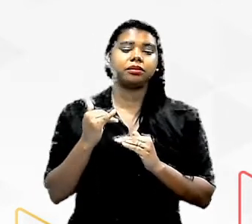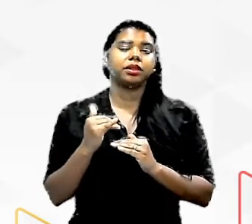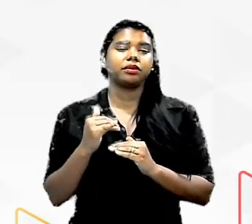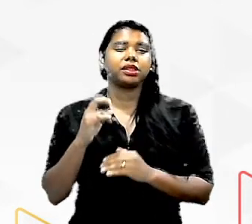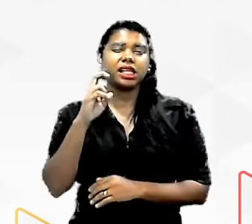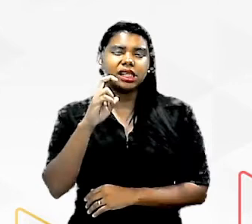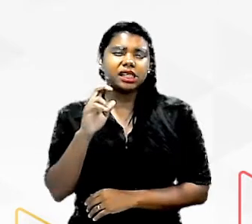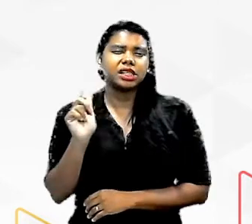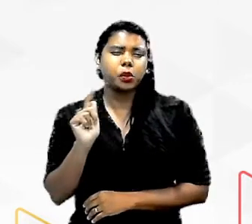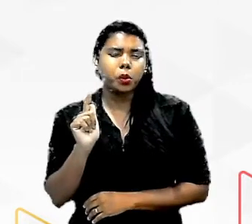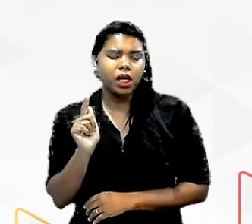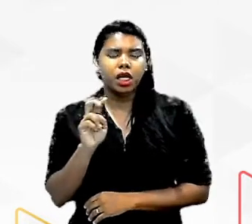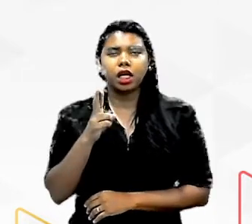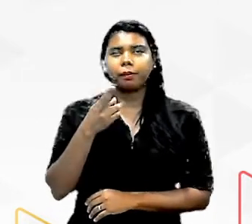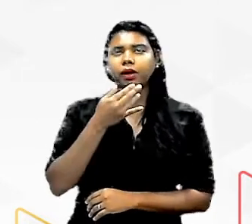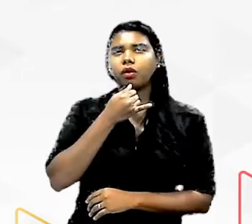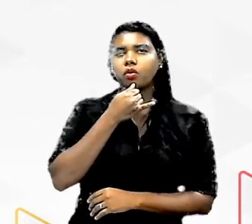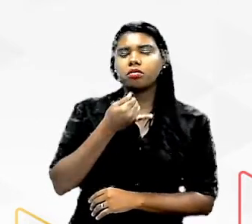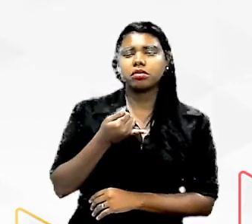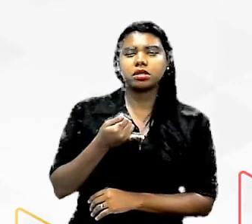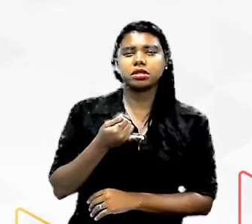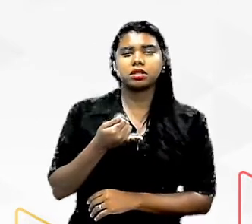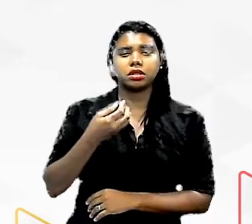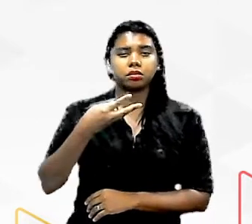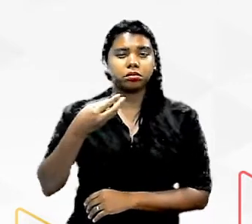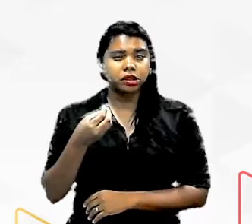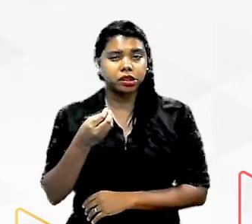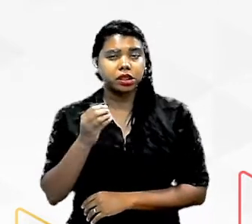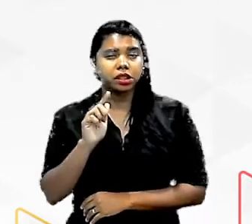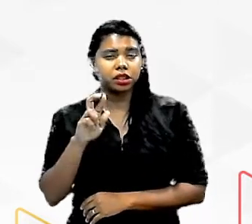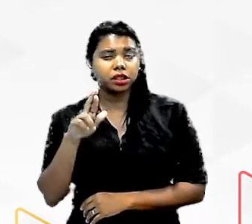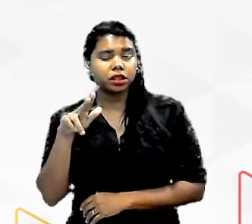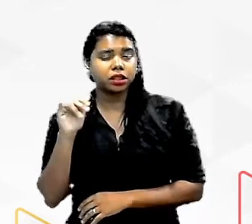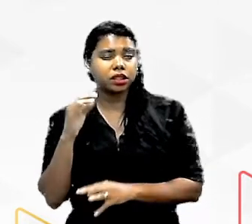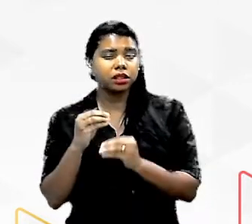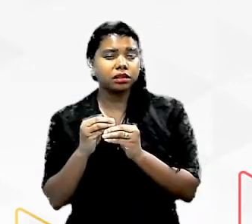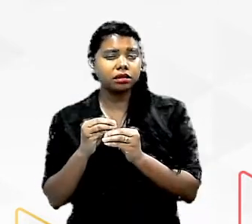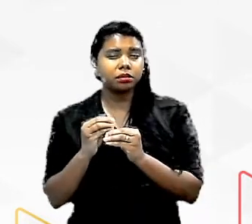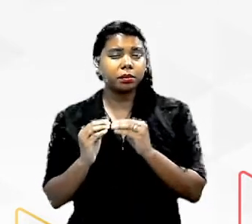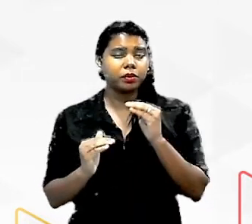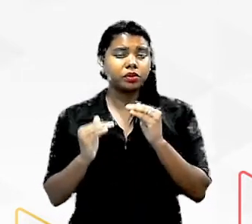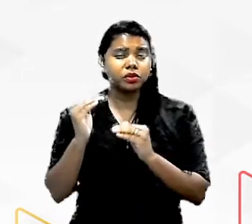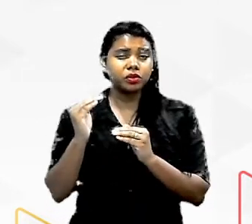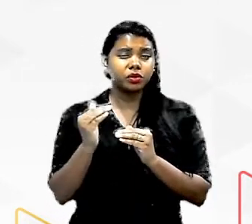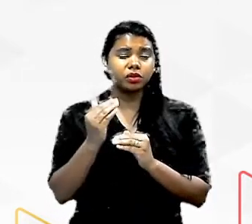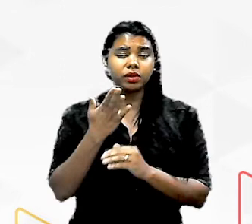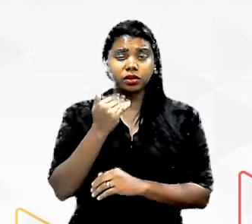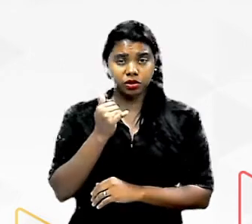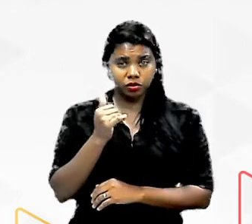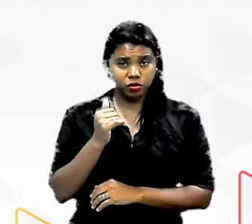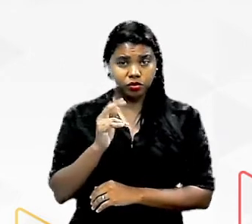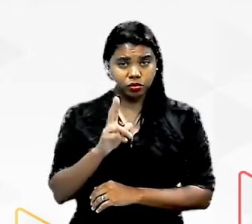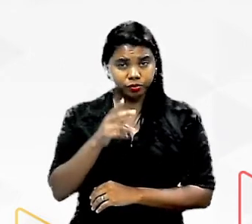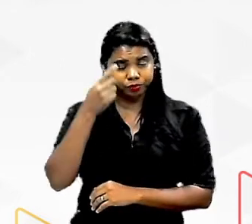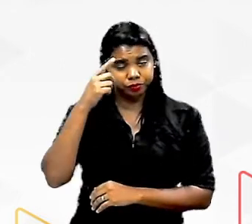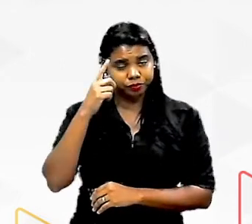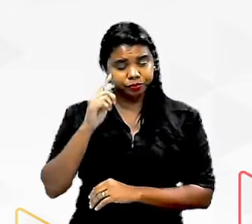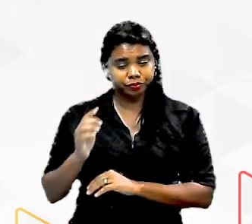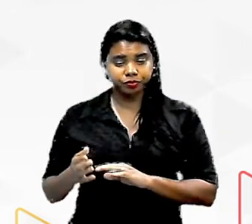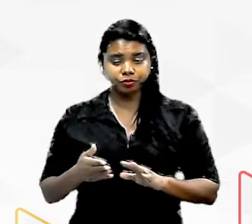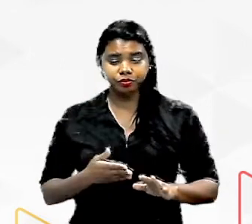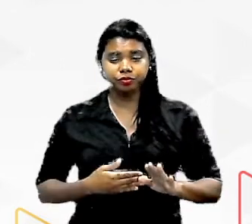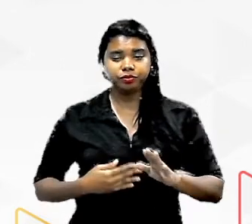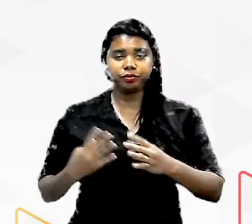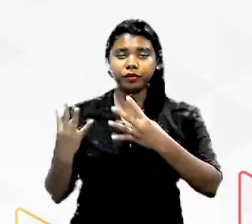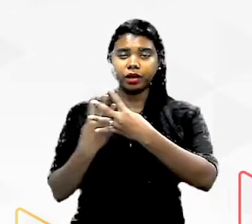5 gramas não tem alimentos que a porção vai ser de 30 gramas proporcional ao que a gente consome nessa